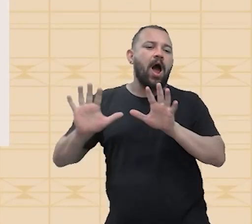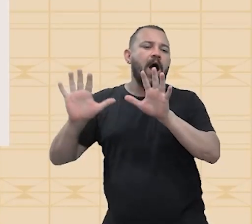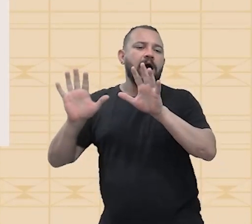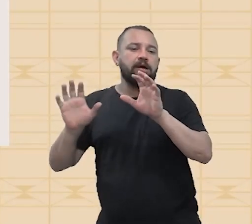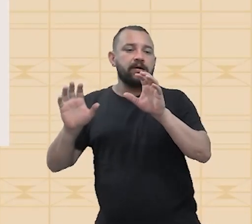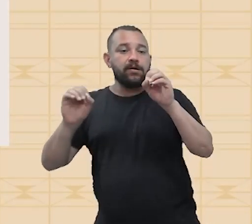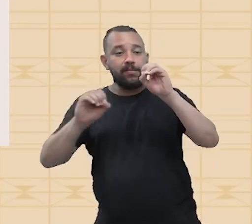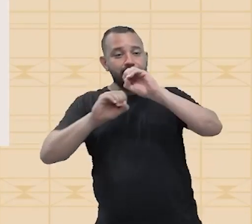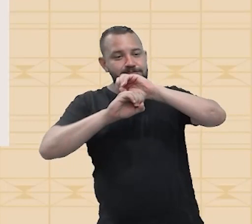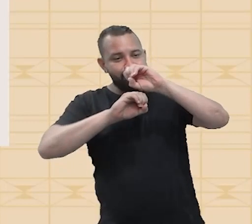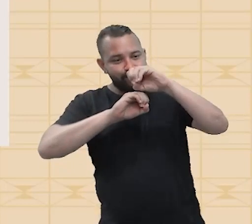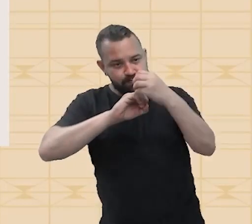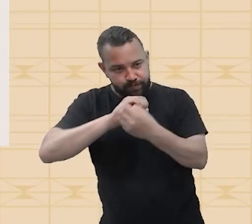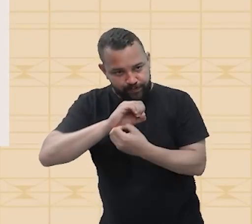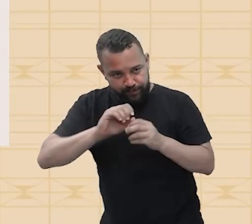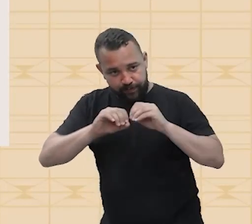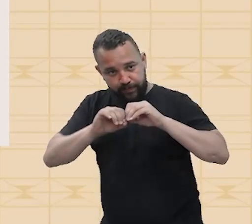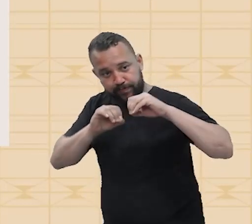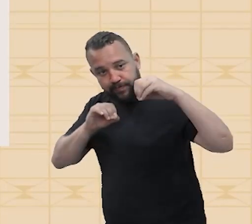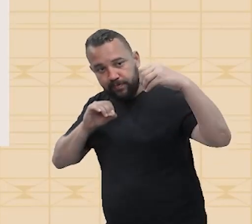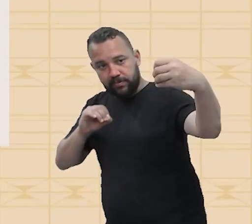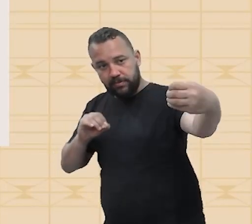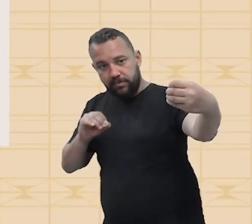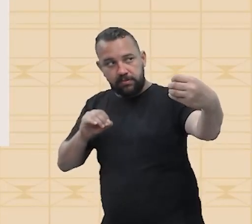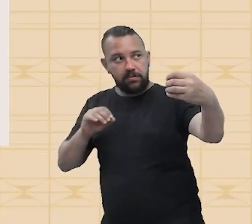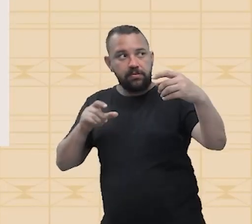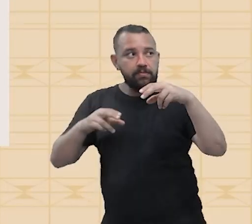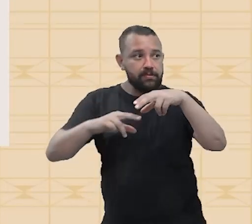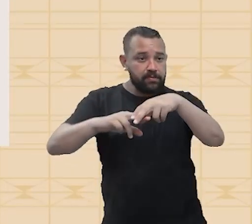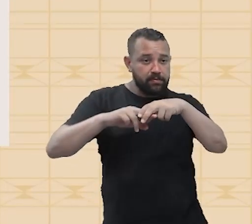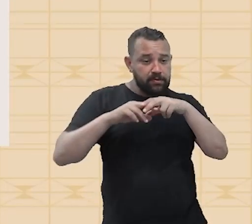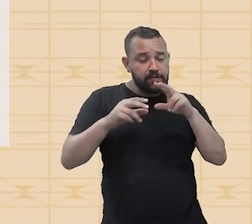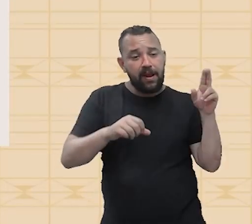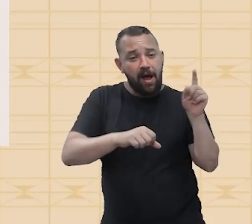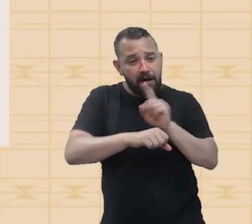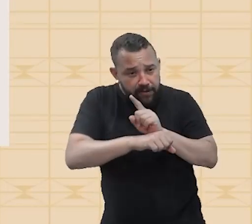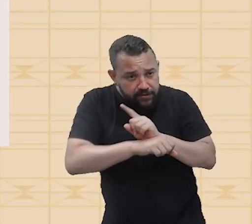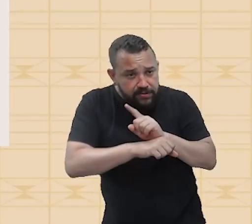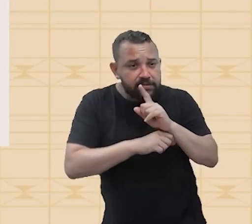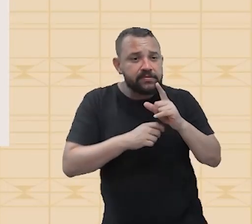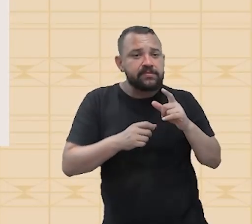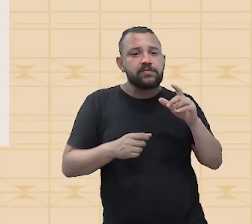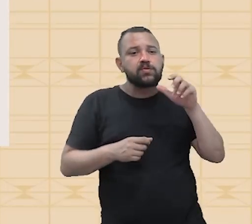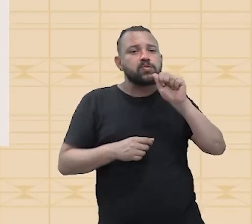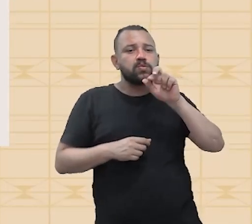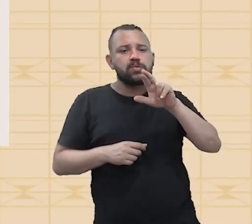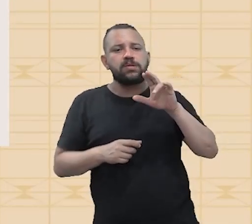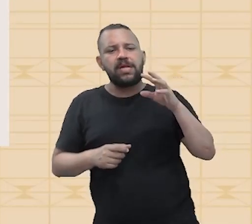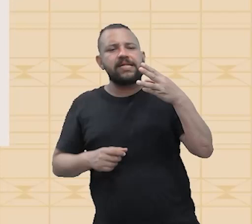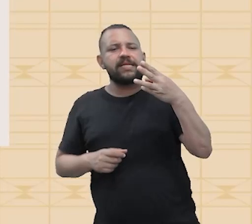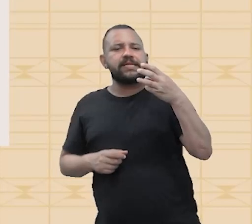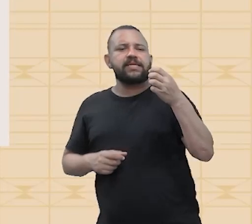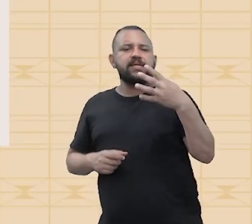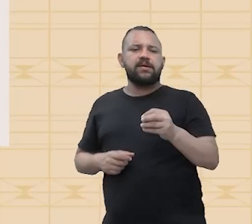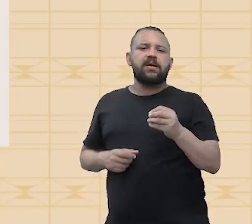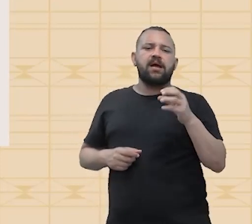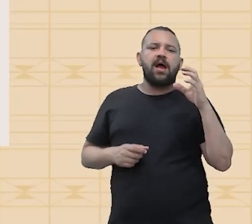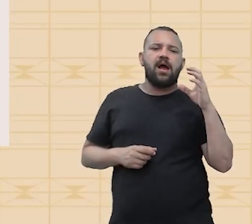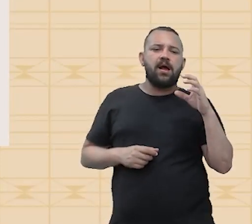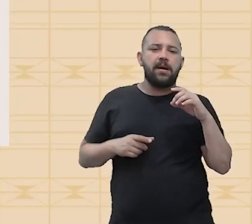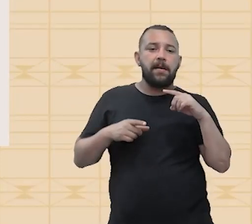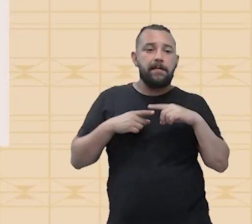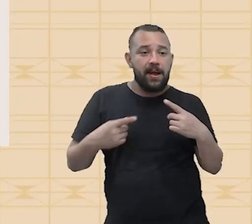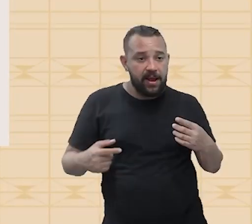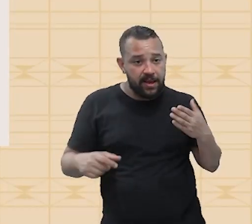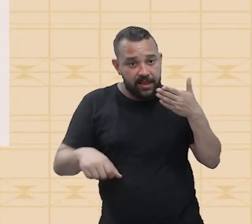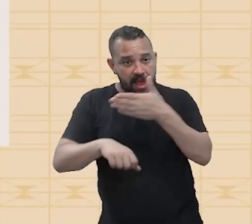moléculas estão muito afastadas umas das outras. Por isso que a velocidade do som no ar é de apenas 340 metros por segundo. Mas quando a